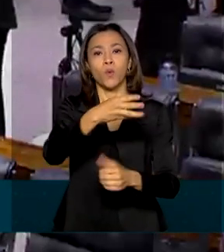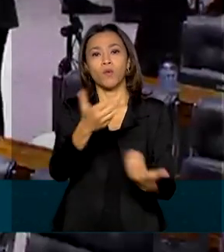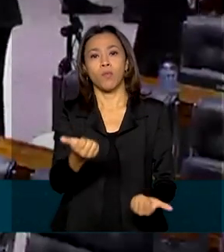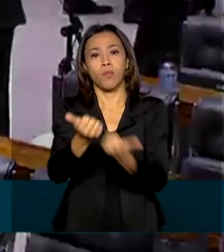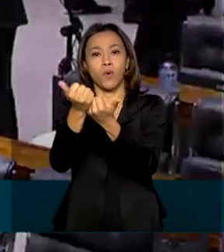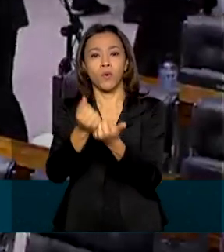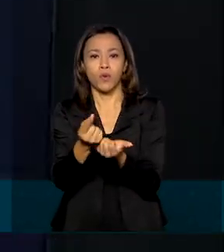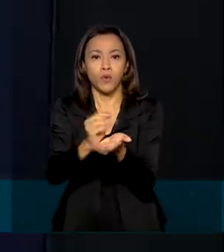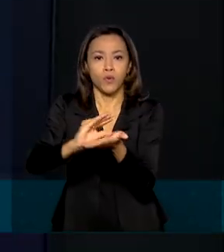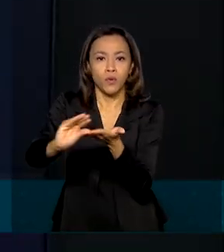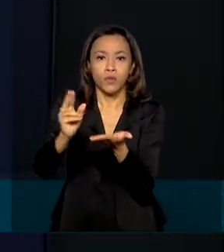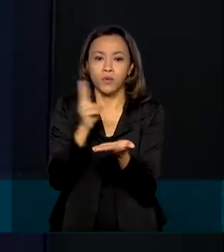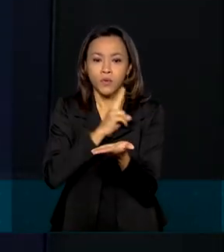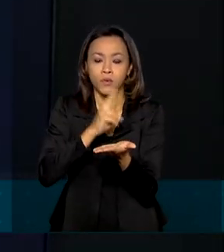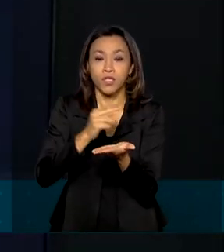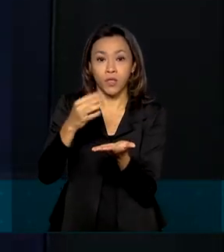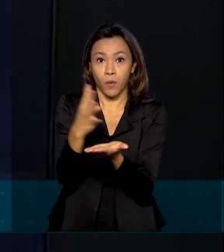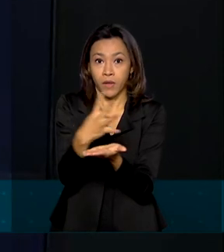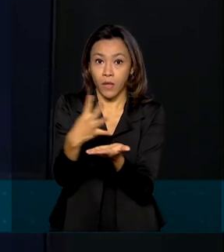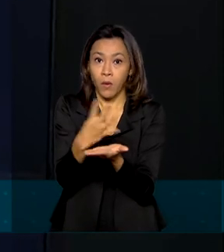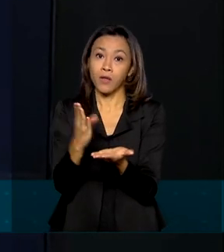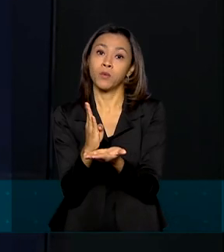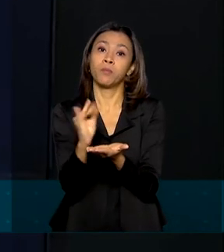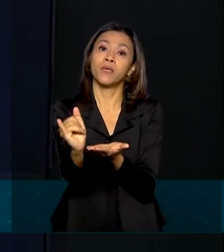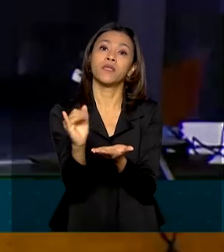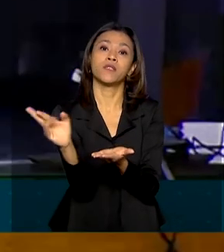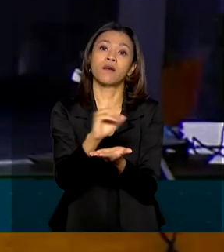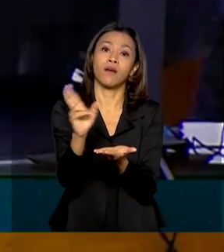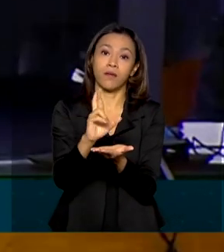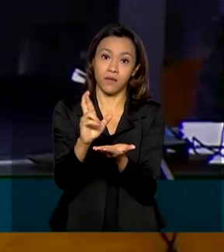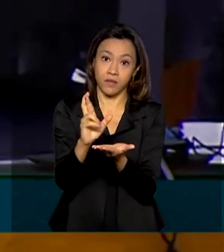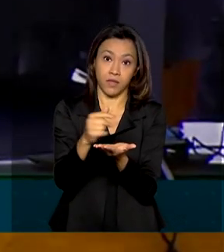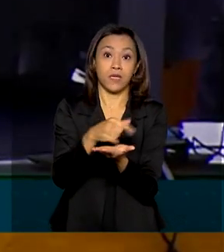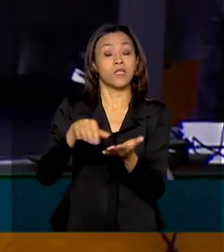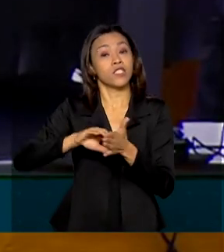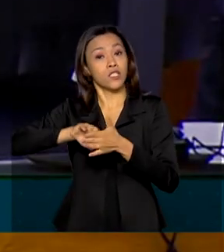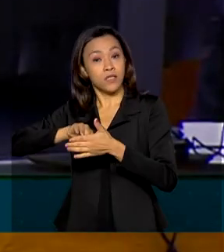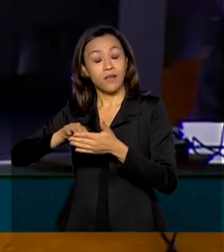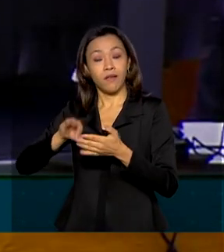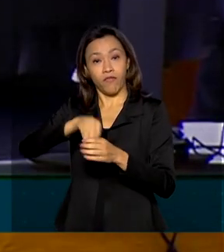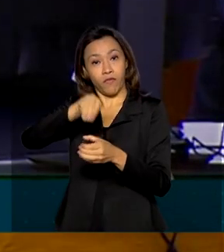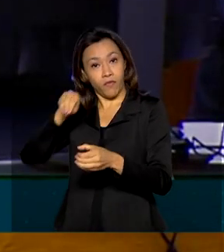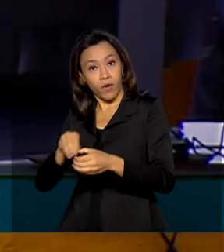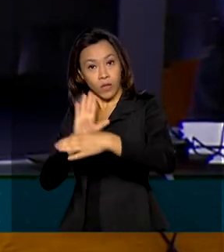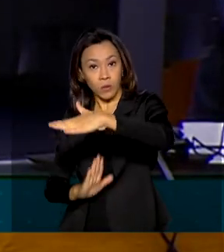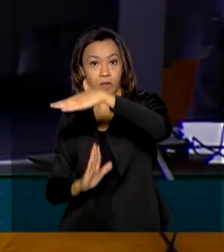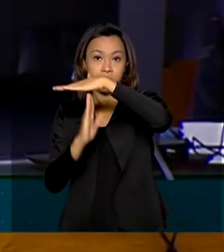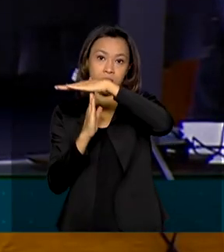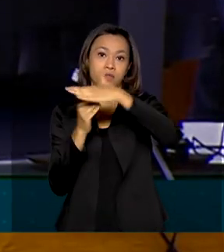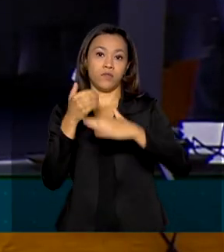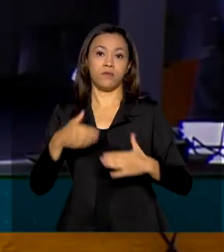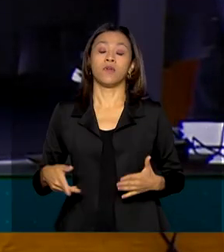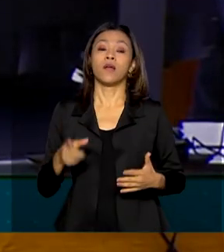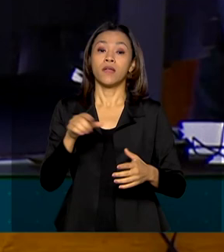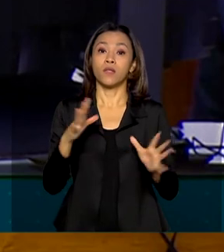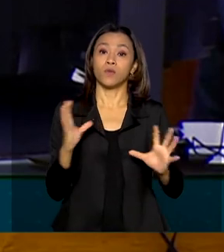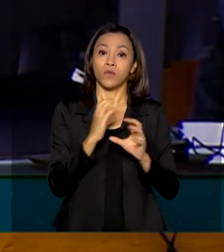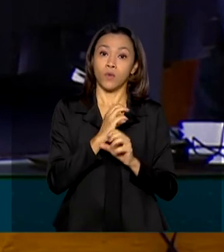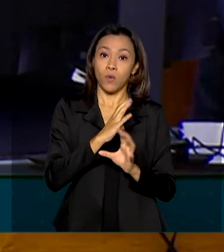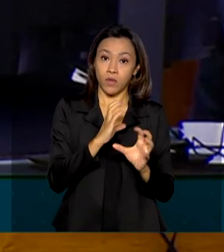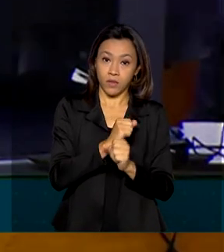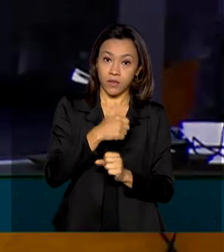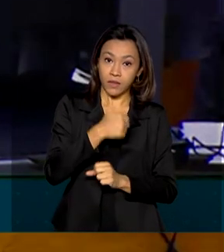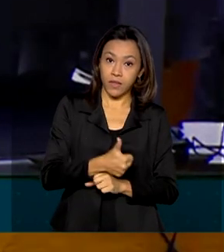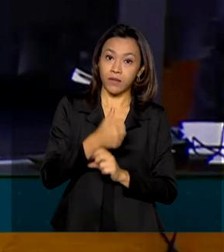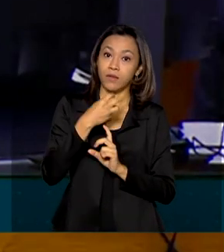44 bilhões de reais fora do teto de gastos. E segundo o Ministério da Economia, o auxílio deve ficar entre 175 e